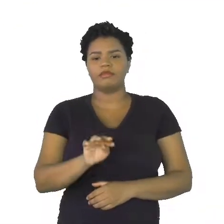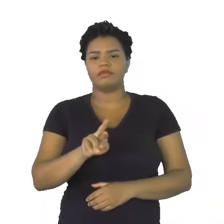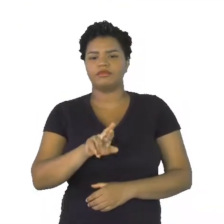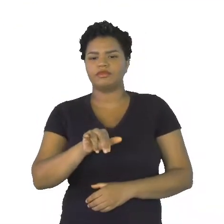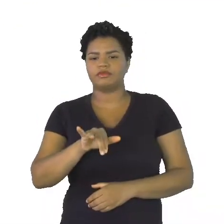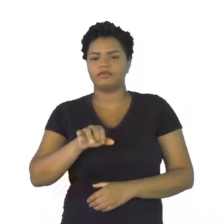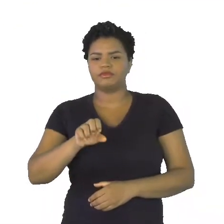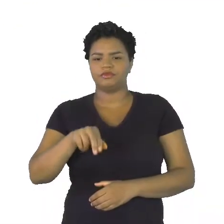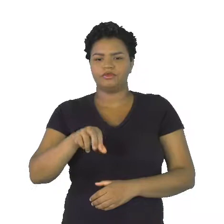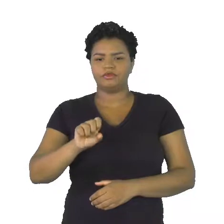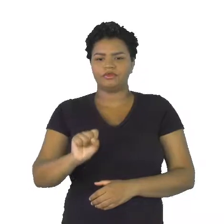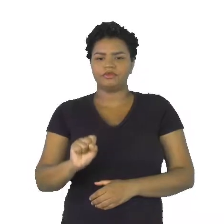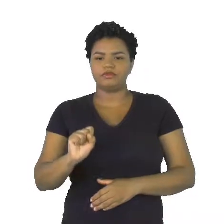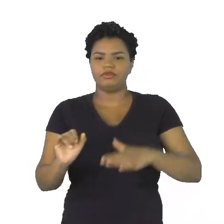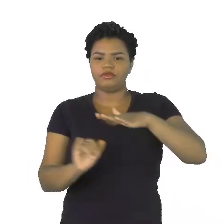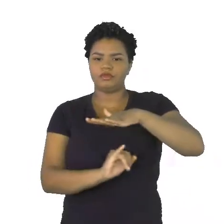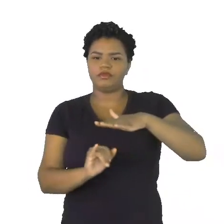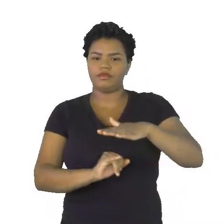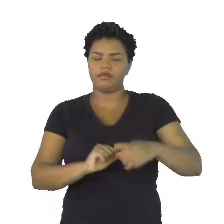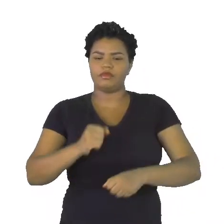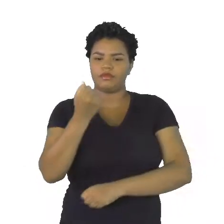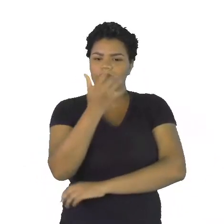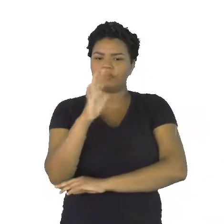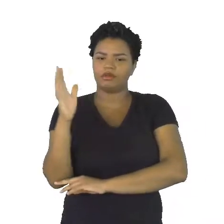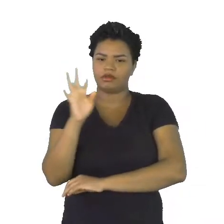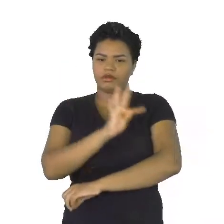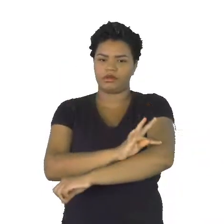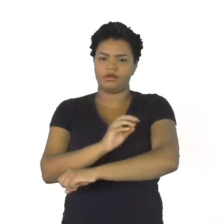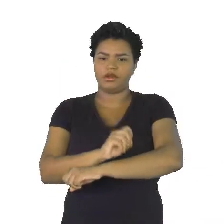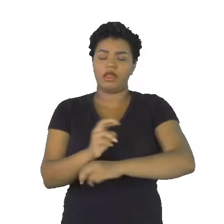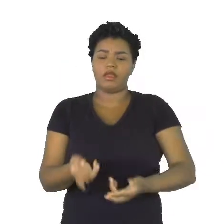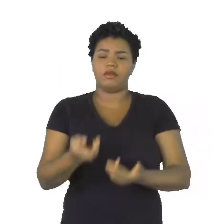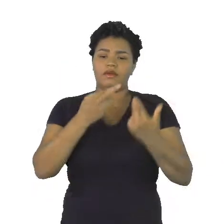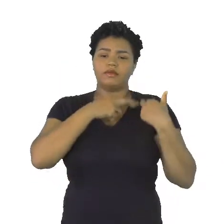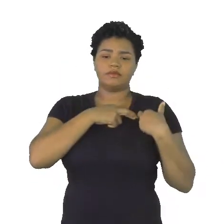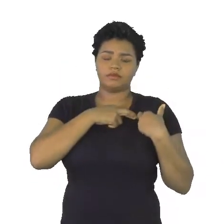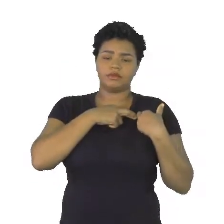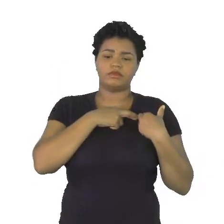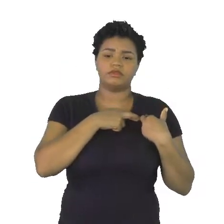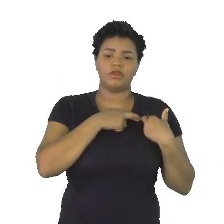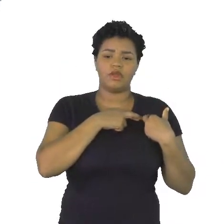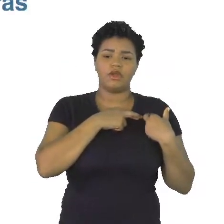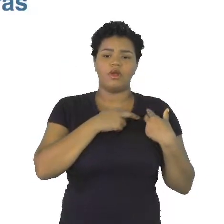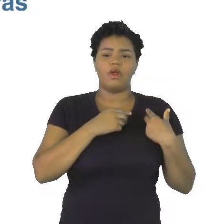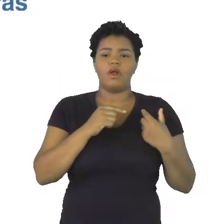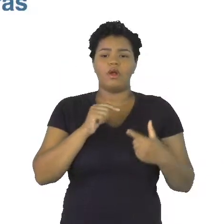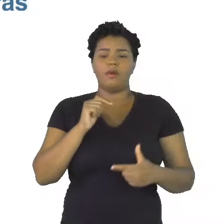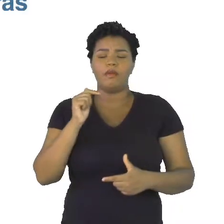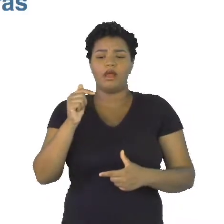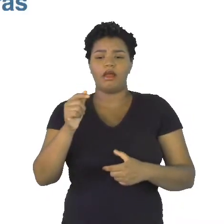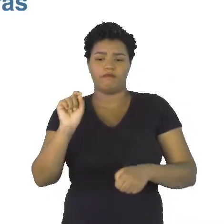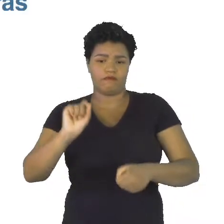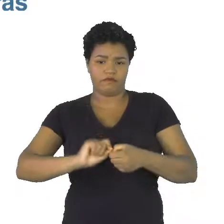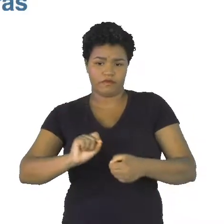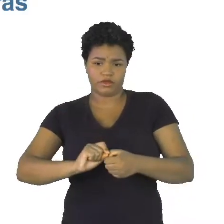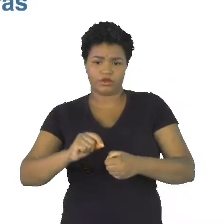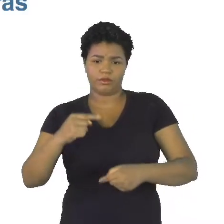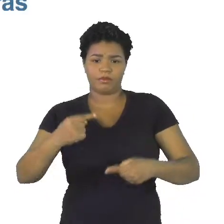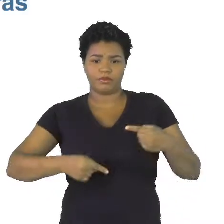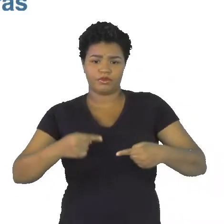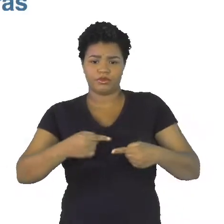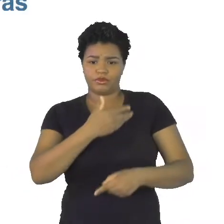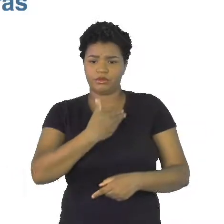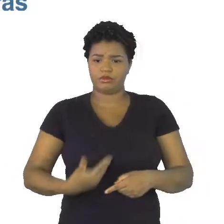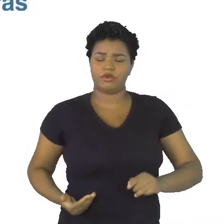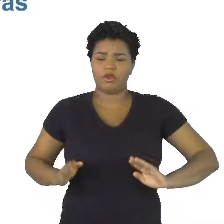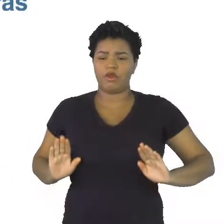Instituto Natureza do Tocantins, ele é responsável pela execução de políticas públicas voltadas